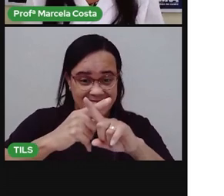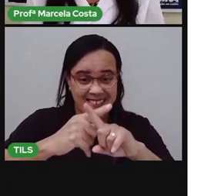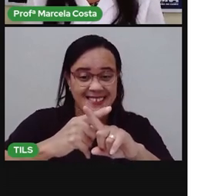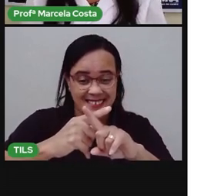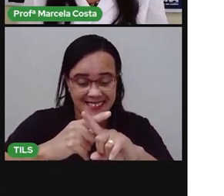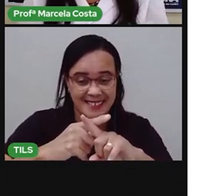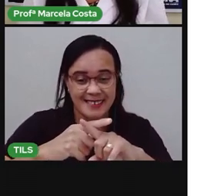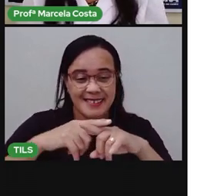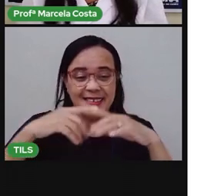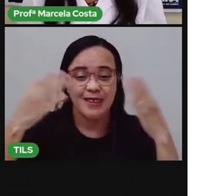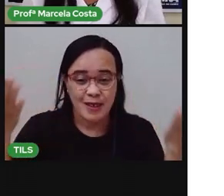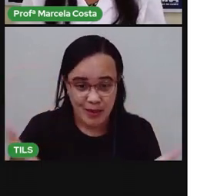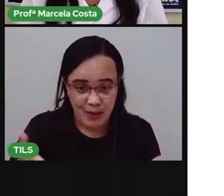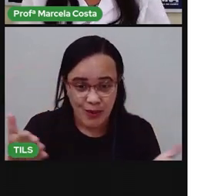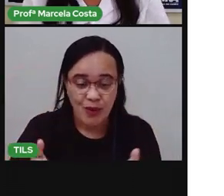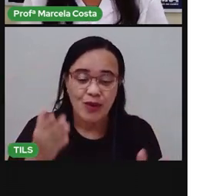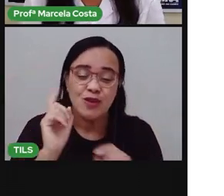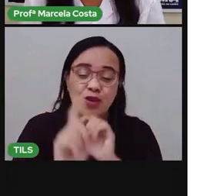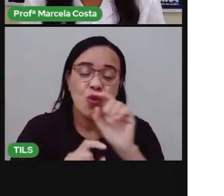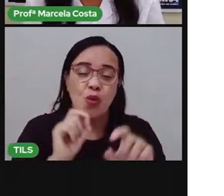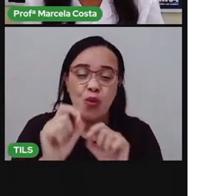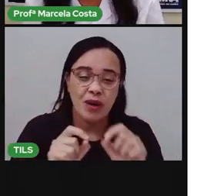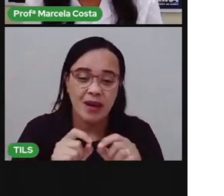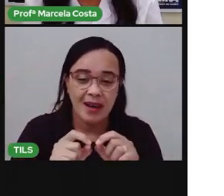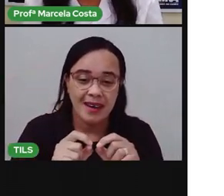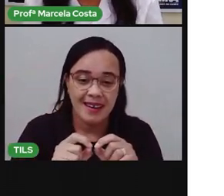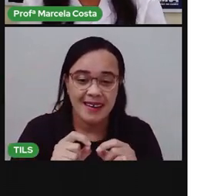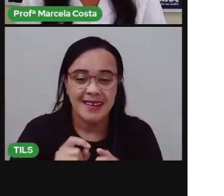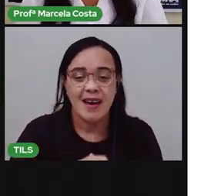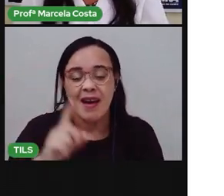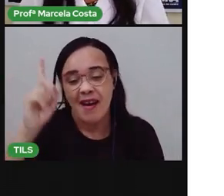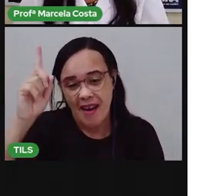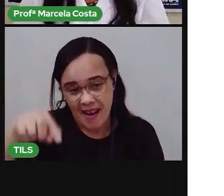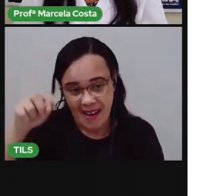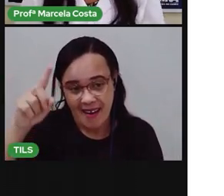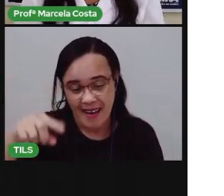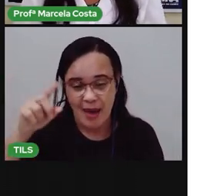E o nosso desafio de hoje vai ser o bingo dos rótulos.